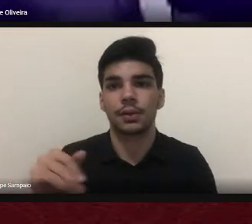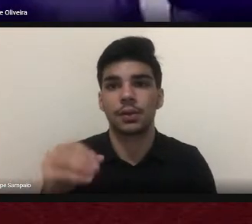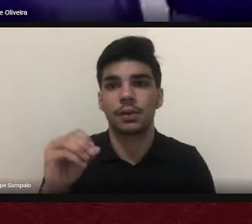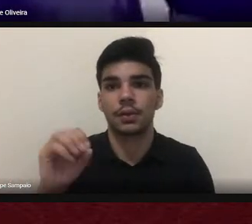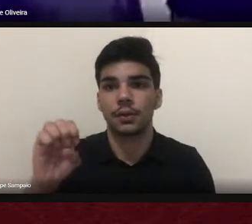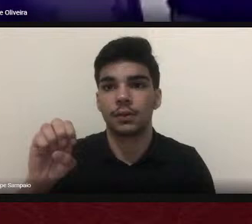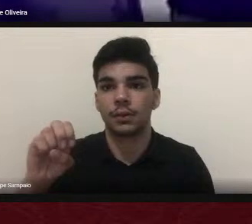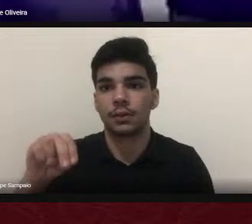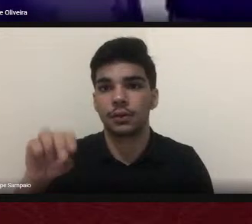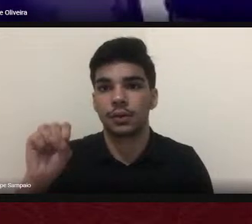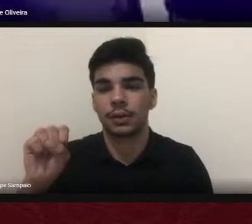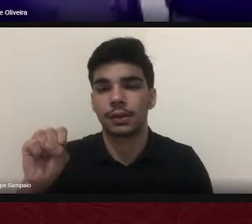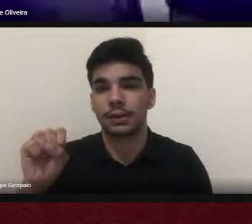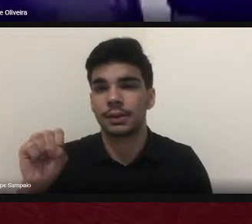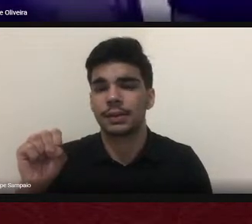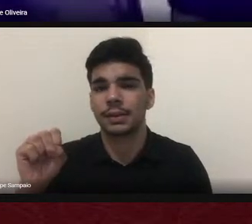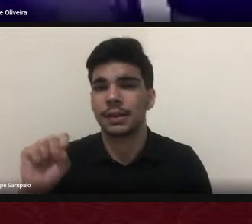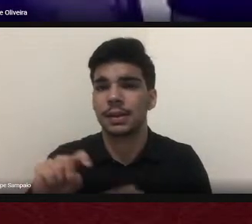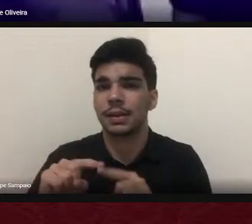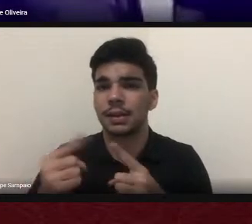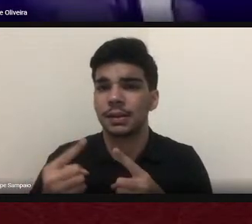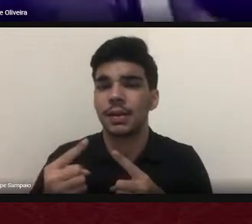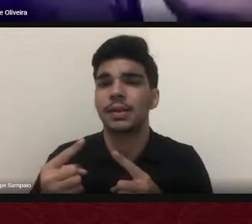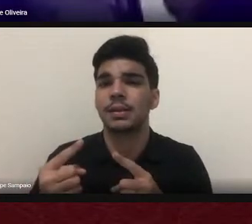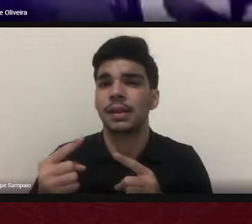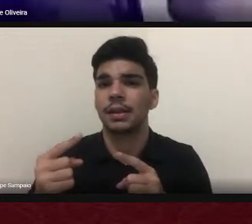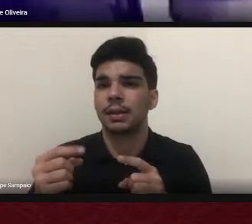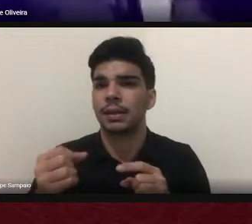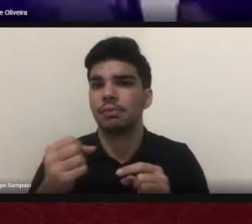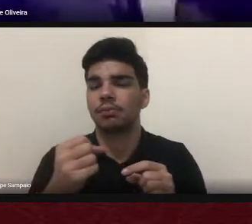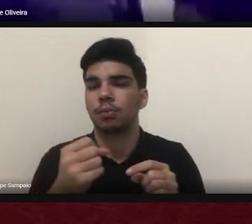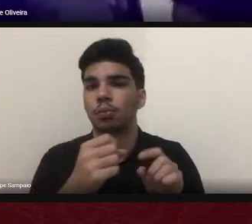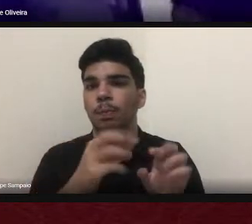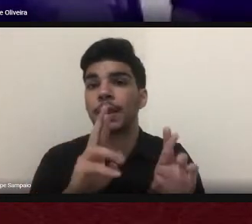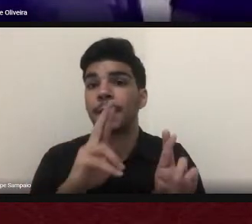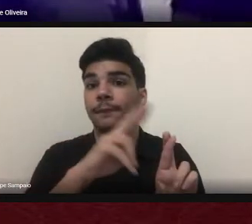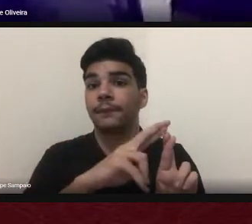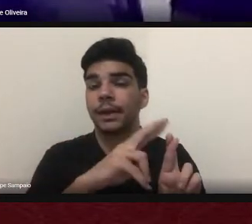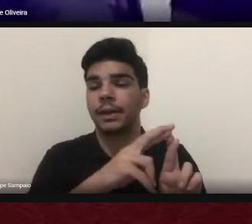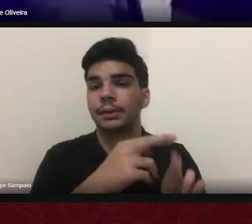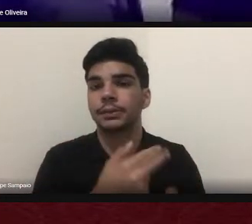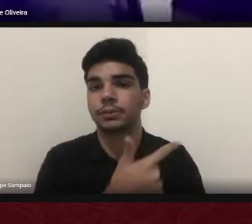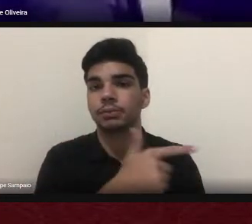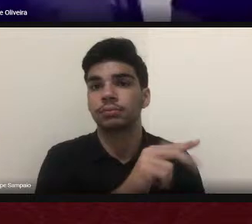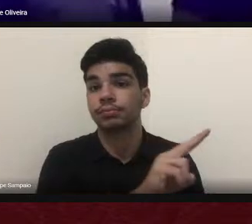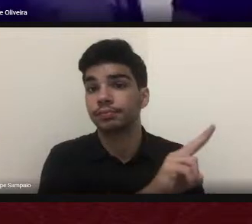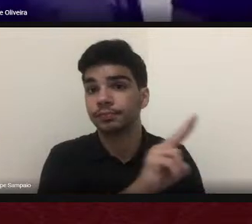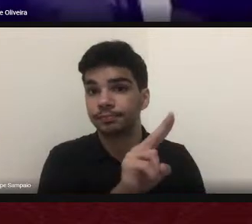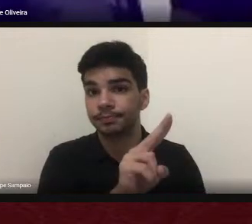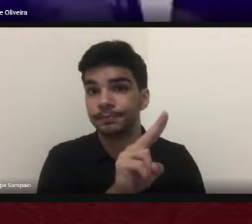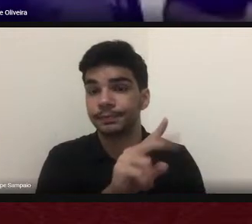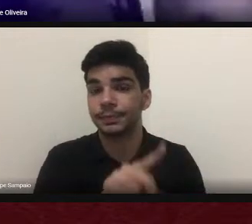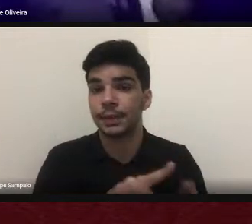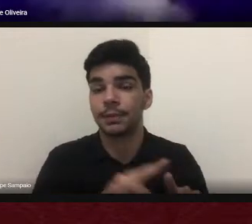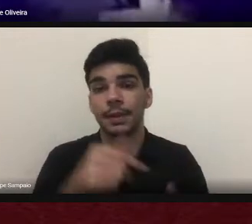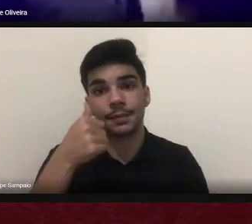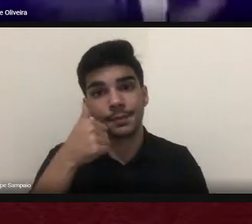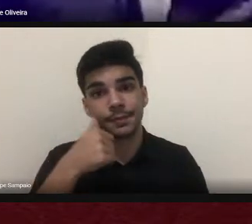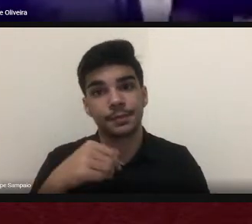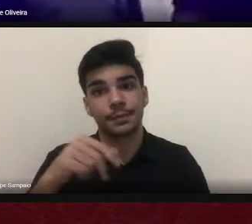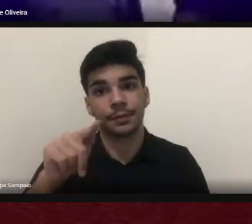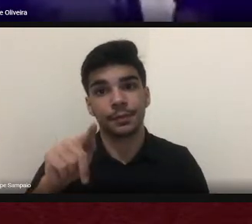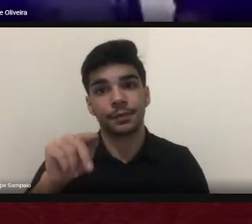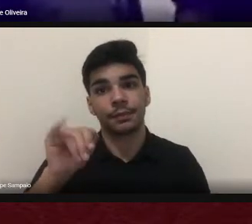tocaram aí o Manuel Pacheco e a a menina Gisele né eu não tenho